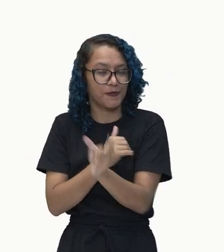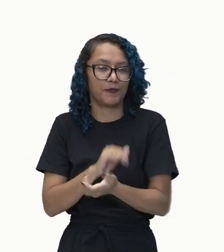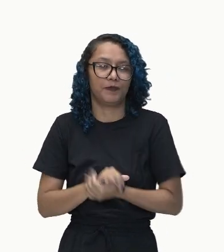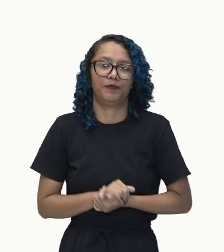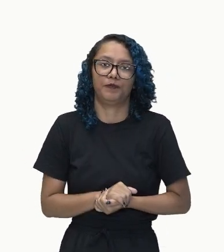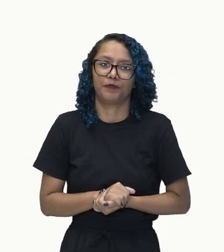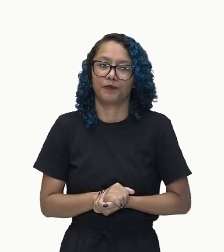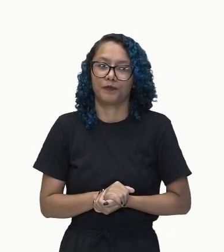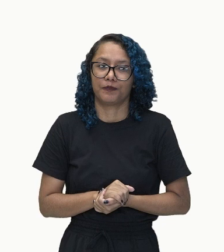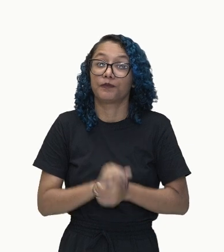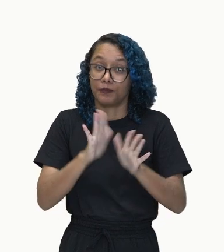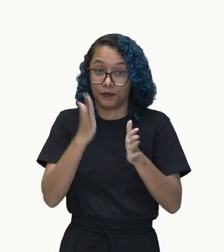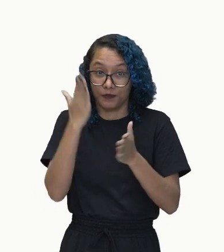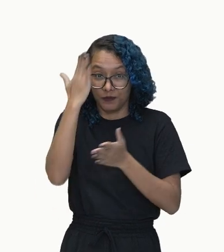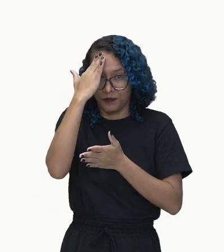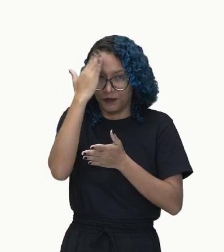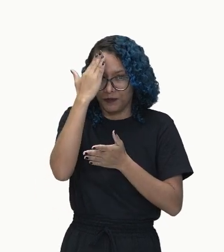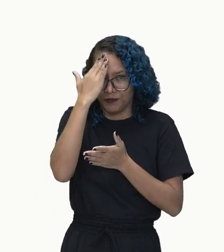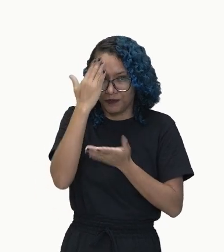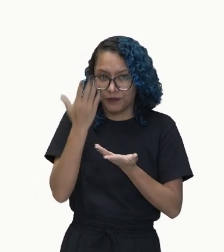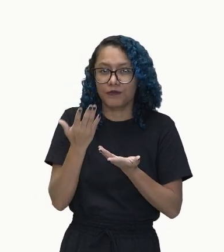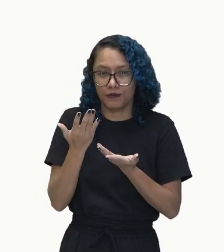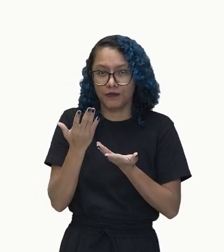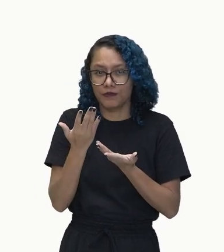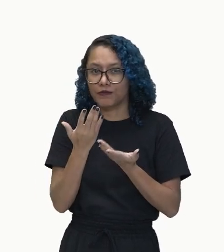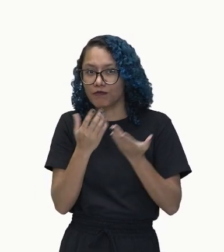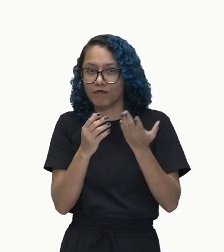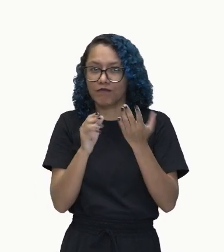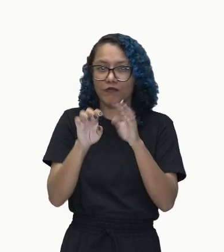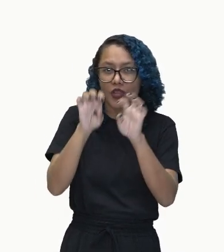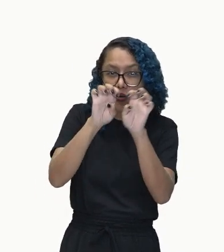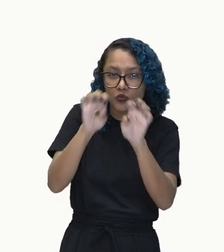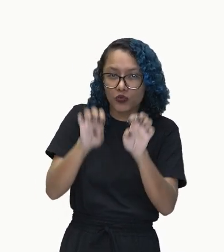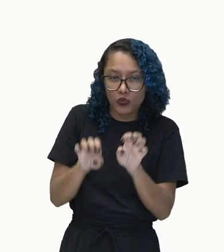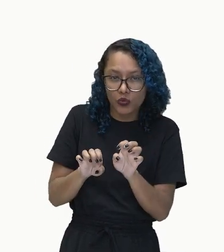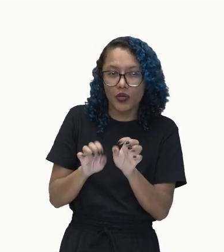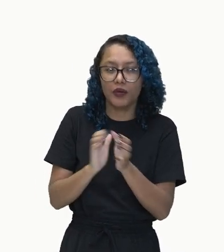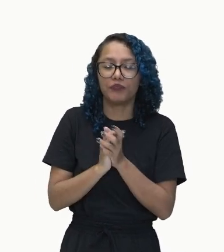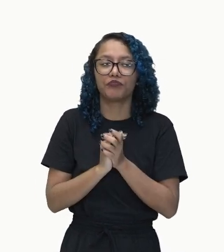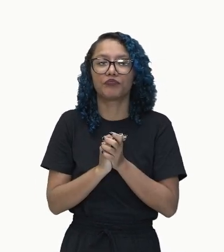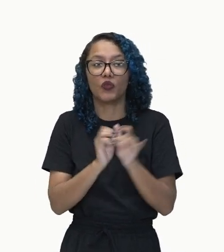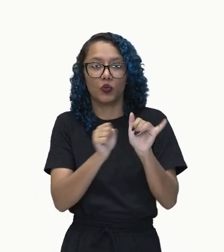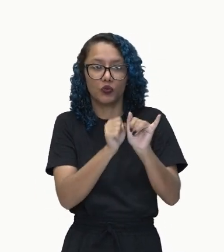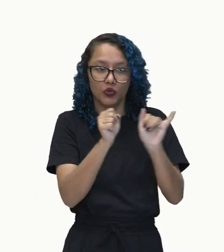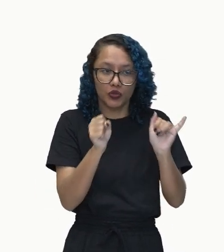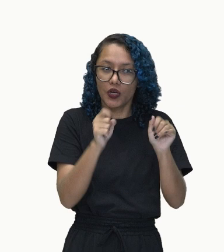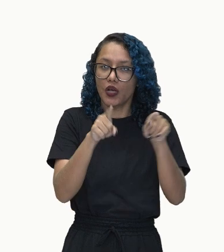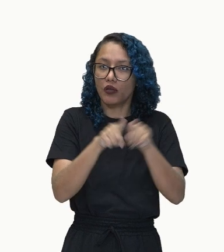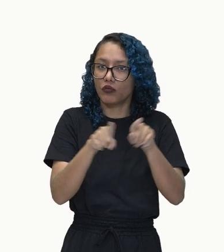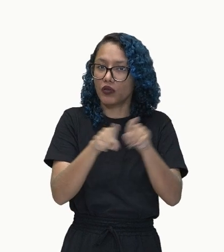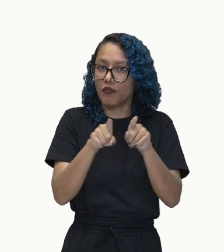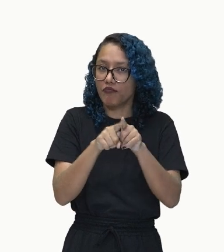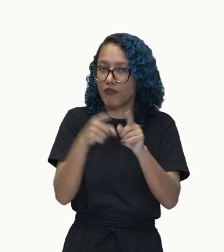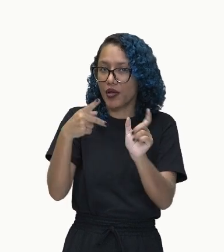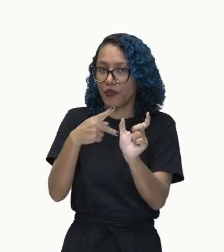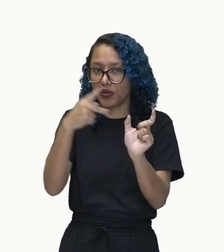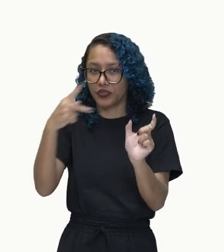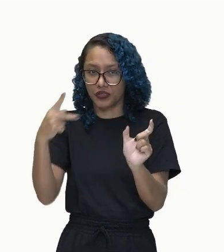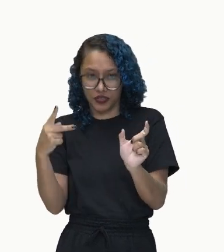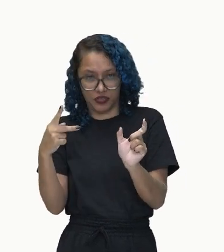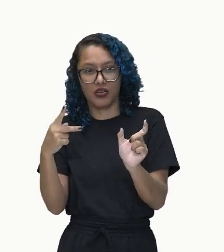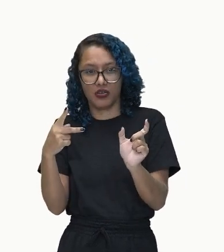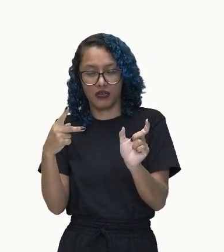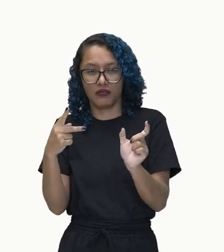como você vai localizar essas estruturas, né? O sujeito, o predicado, que vai estar junto ali com